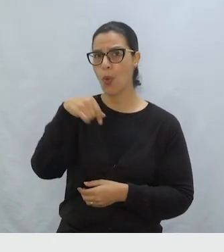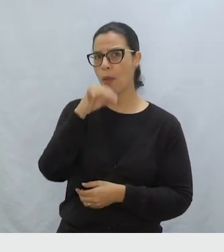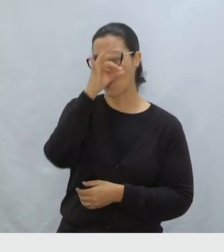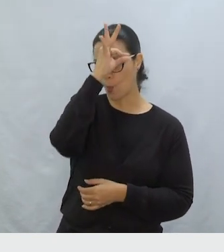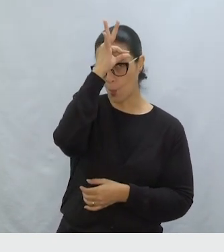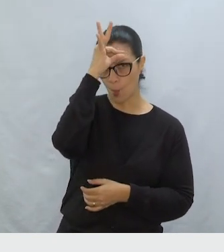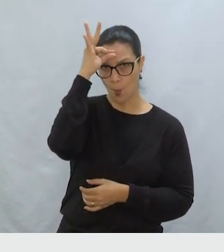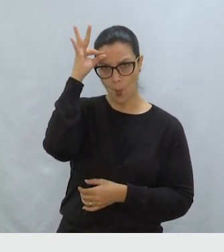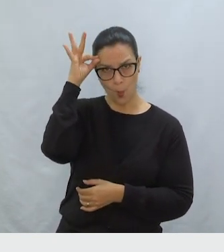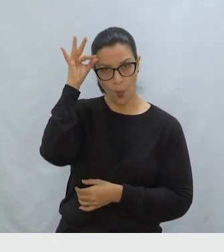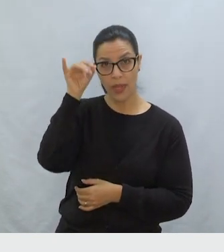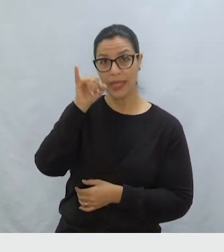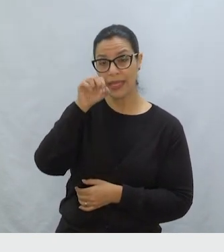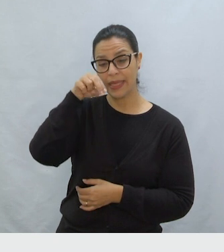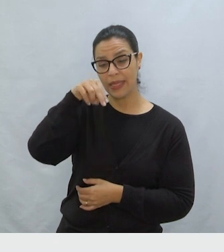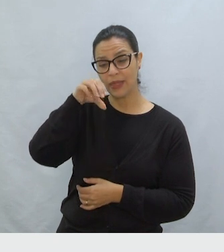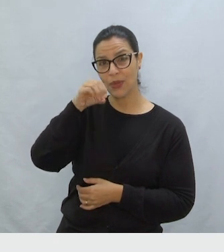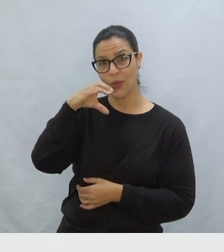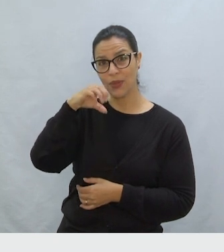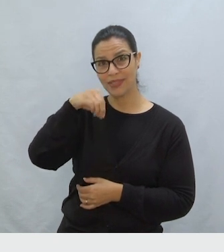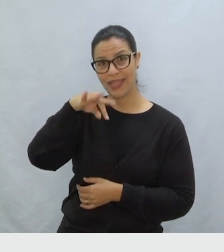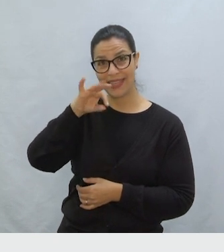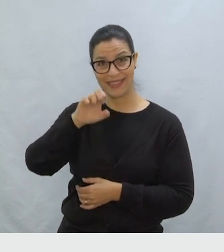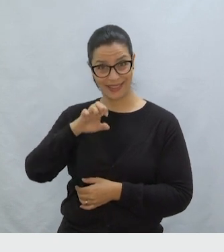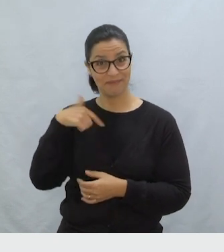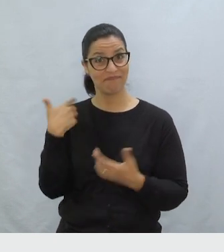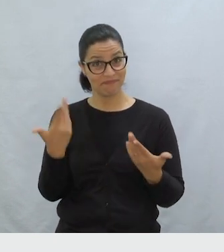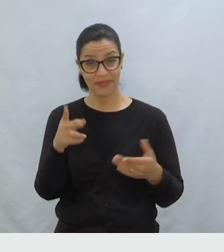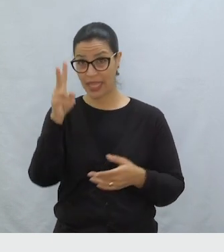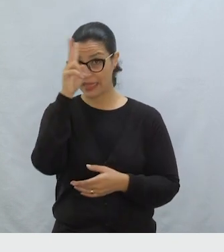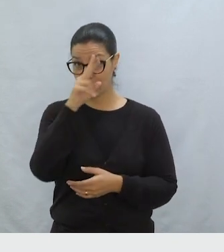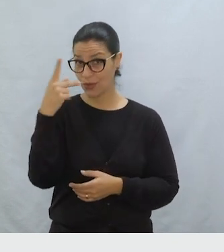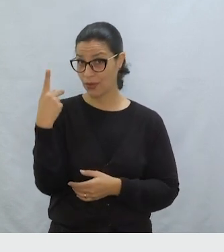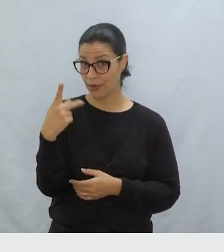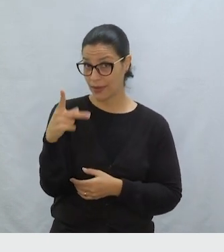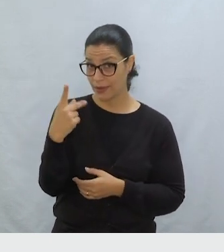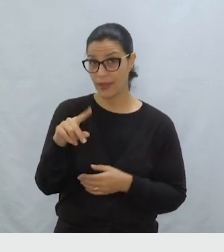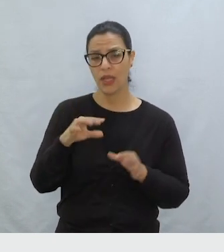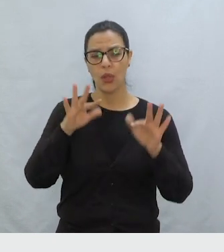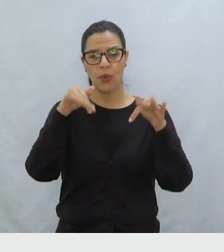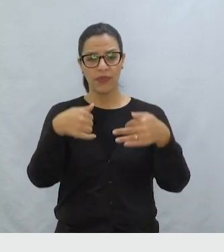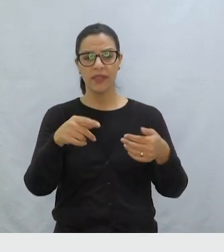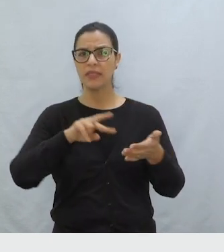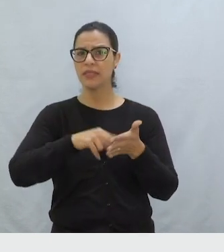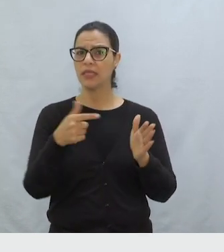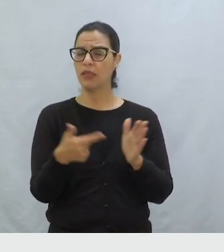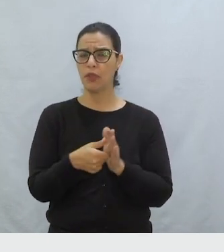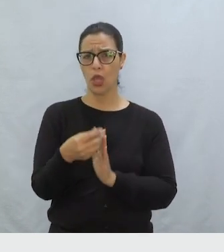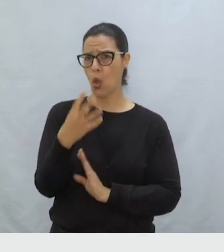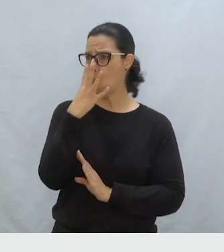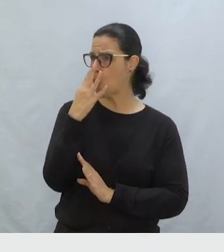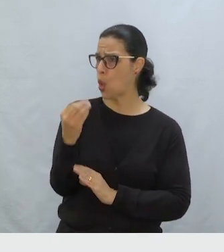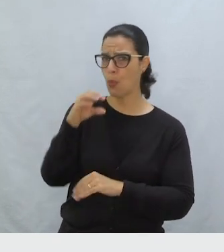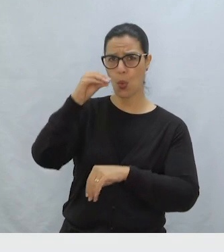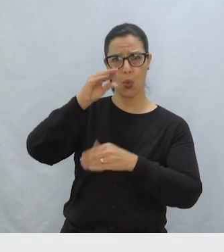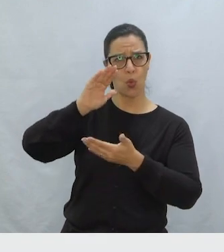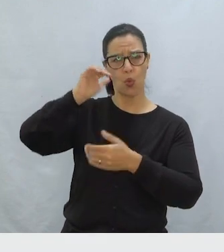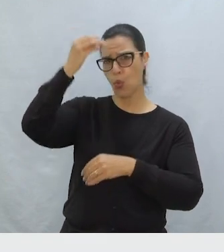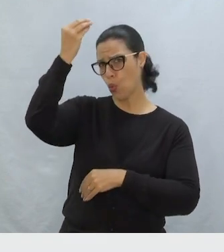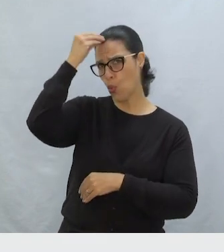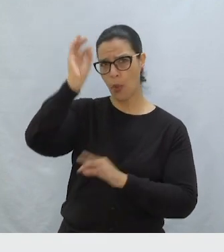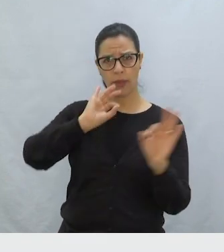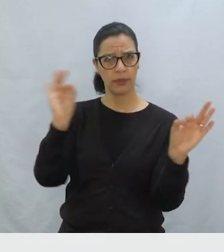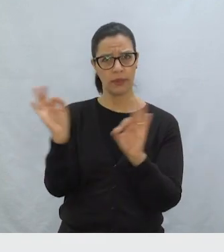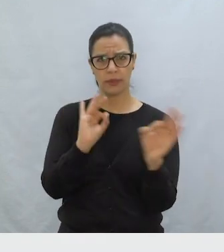é inocente. Hum, olha só. Então, na história dele, o final foi dizendo que o lobo é